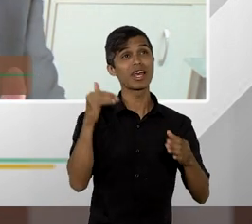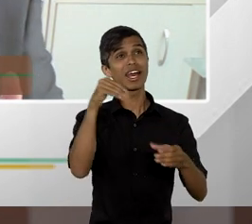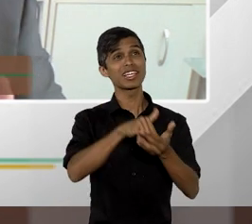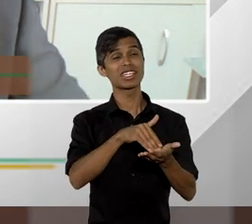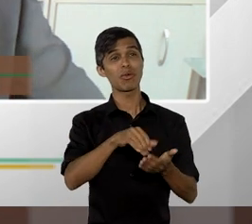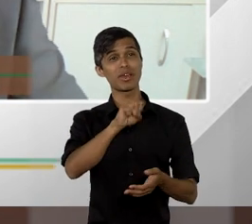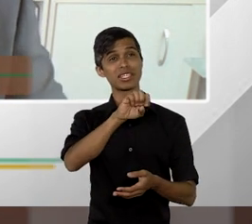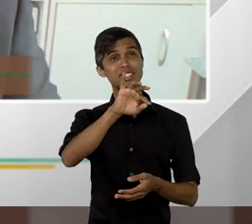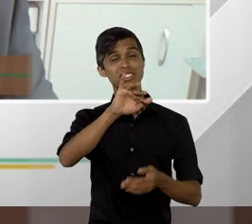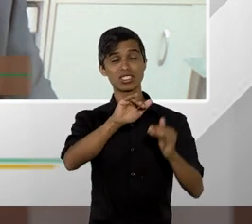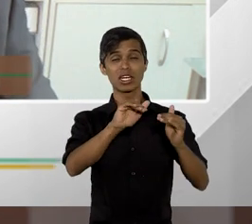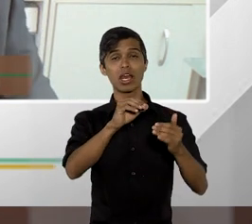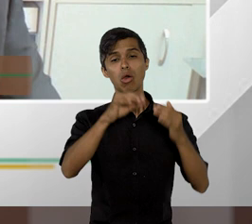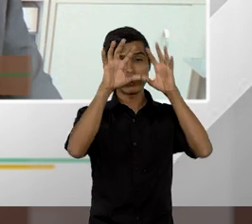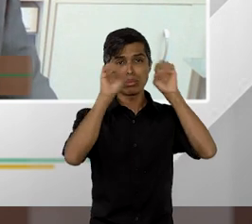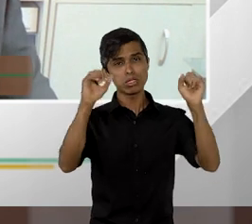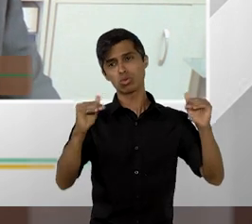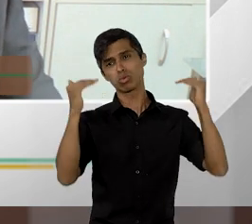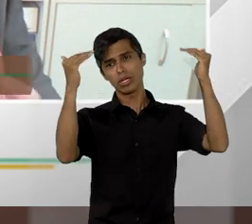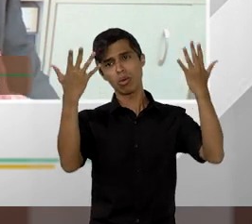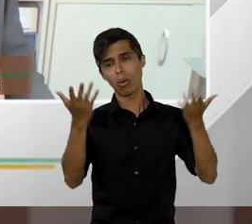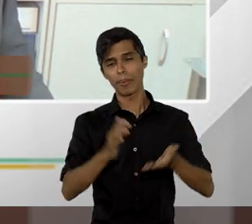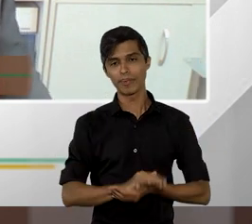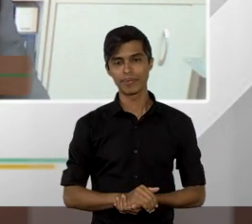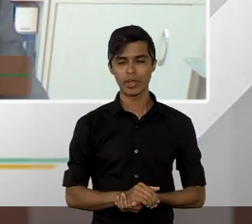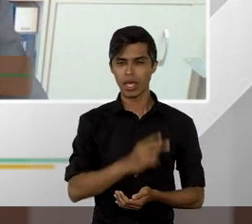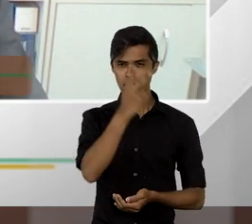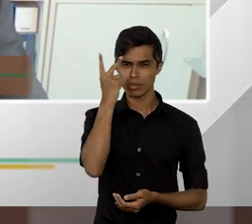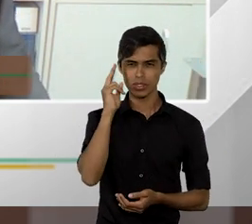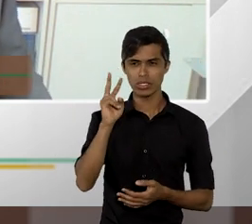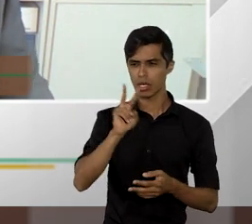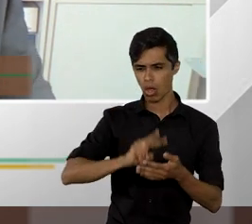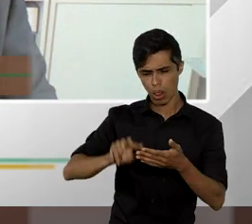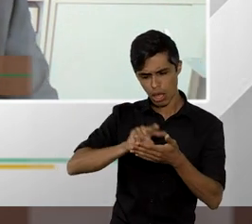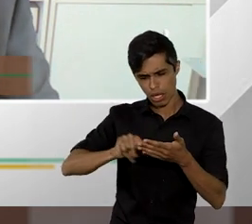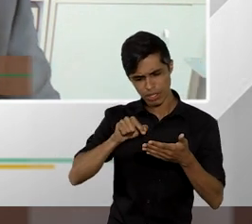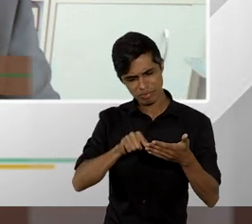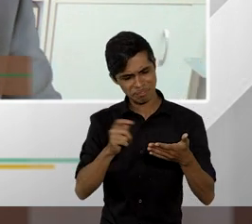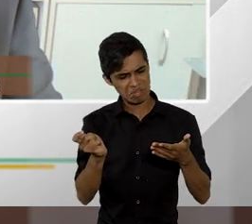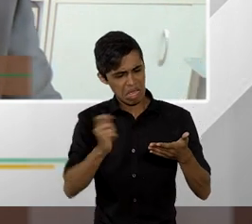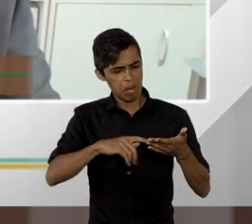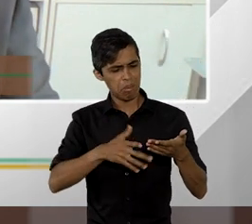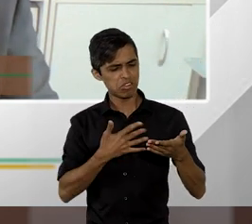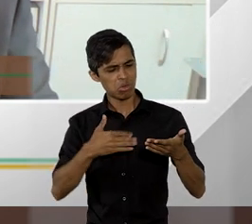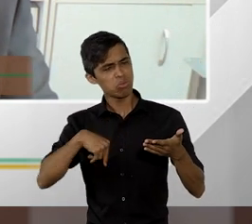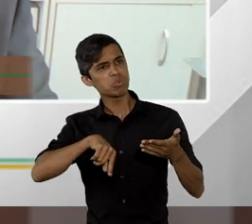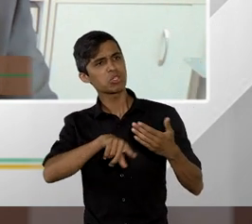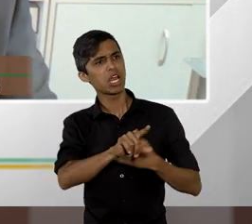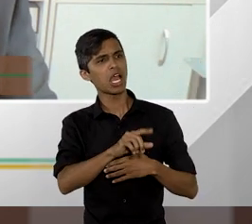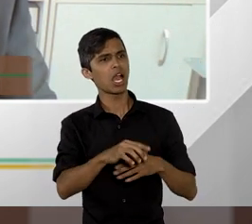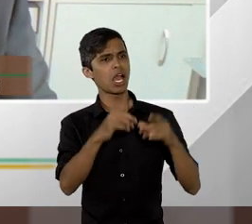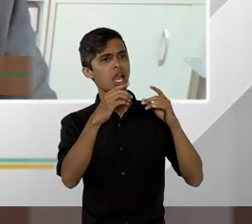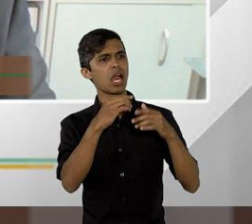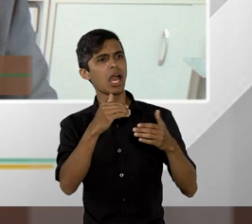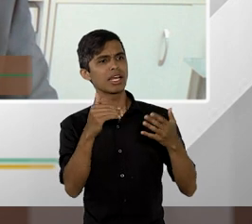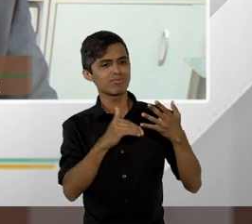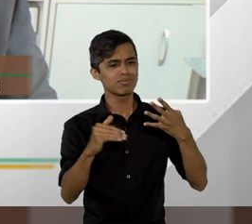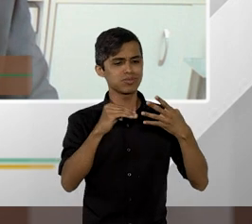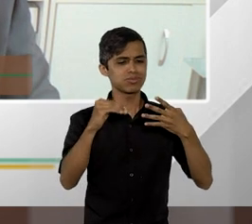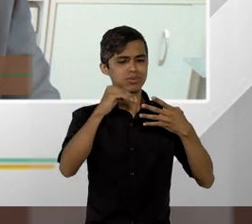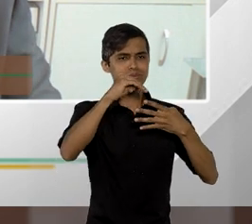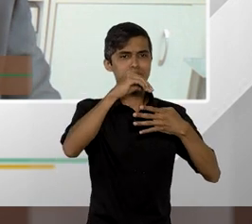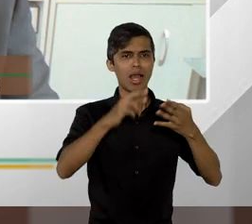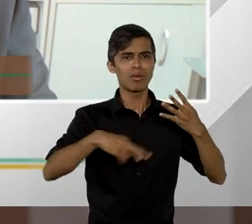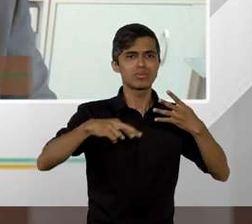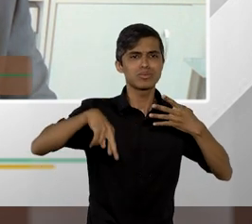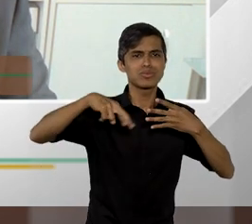olhasse para 5º 35 da Constituição, as pessoas sempre leram esse dispositivo como a possibilidade de eu ir até as últimas instâncias. Ou